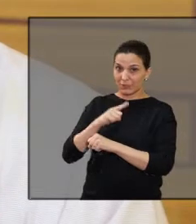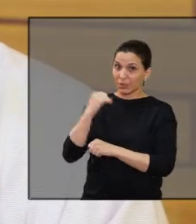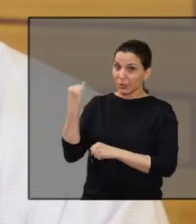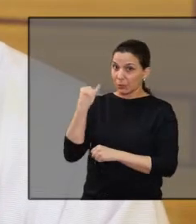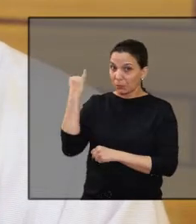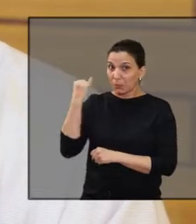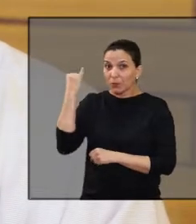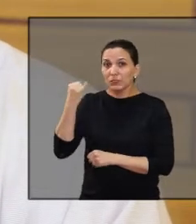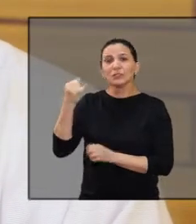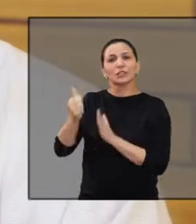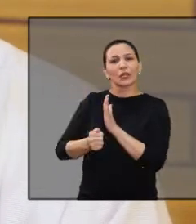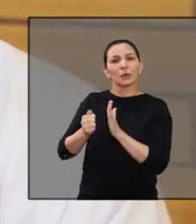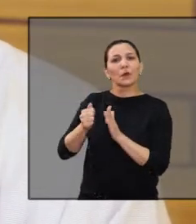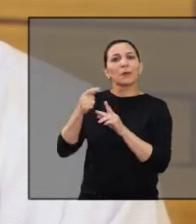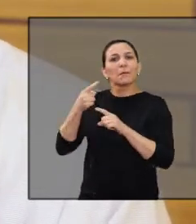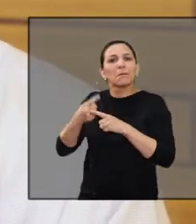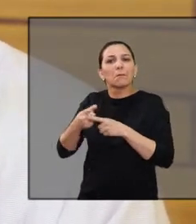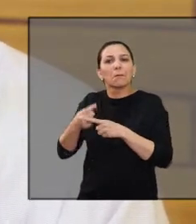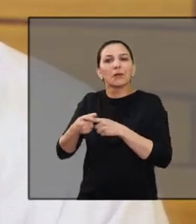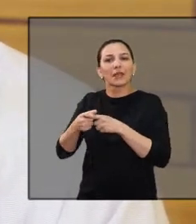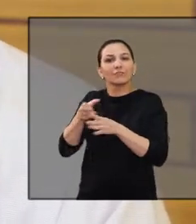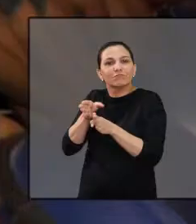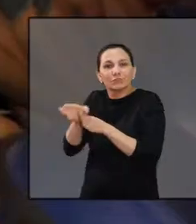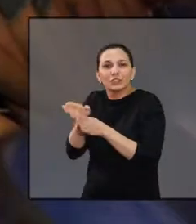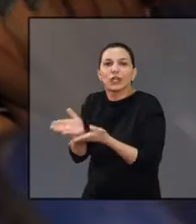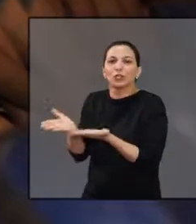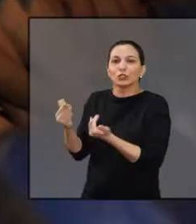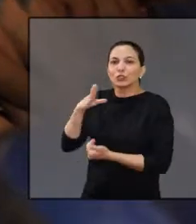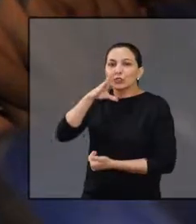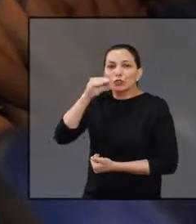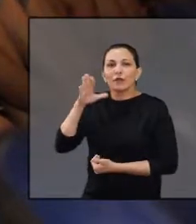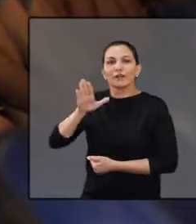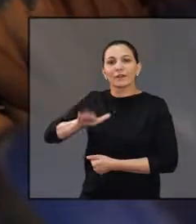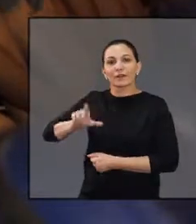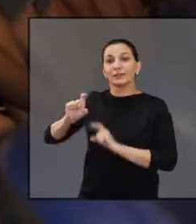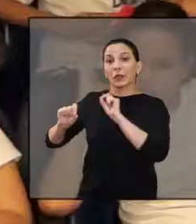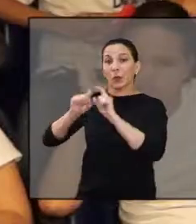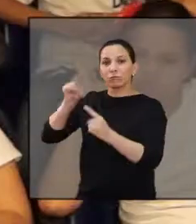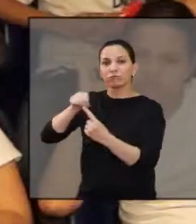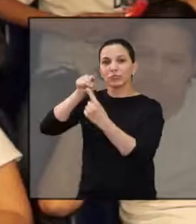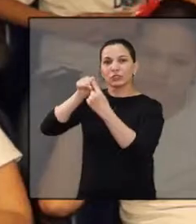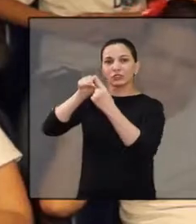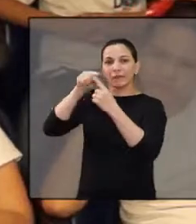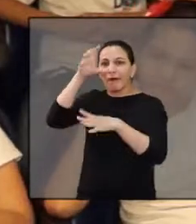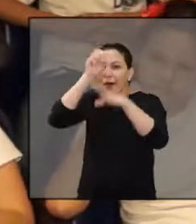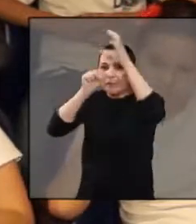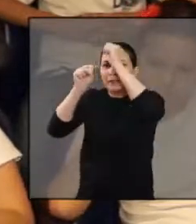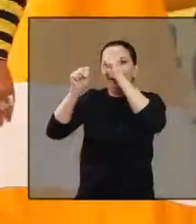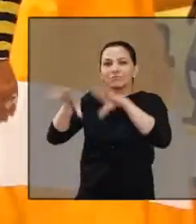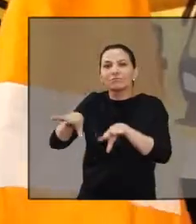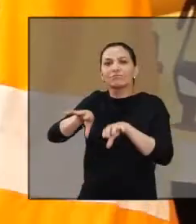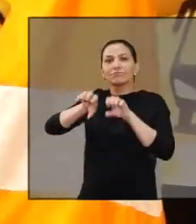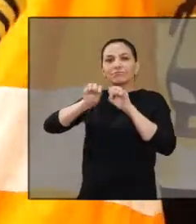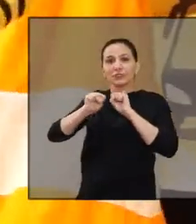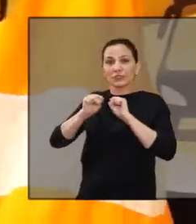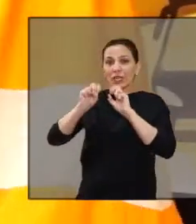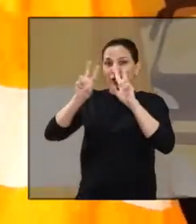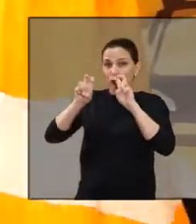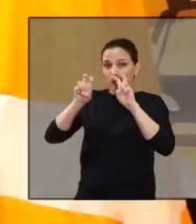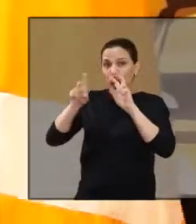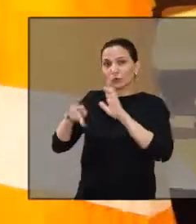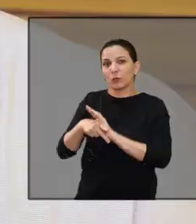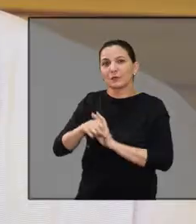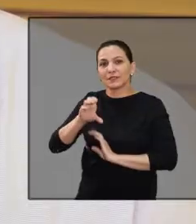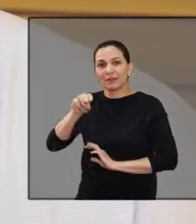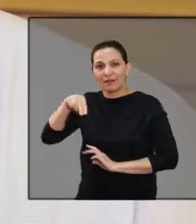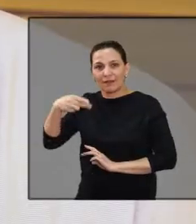para a cidade de Araraquara porque ele tem que o jovem, a criança, para poder aprender, para poder já se enquadrar na questão, para tirar uma